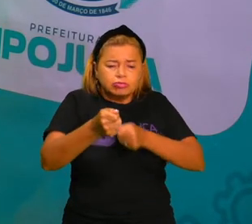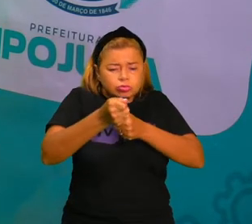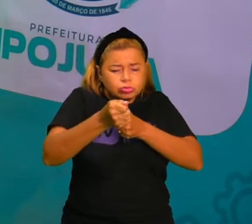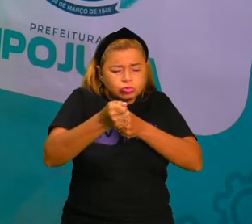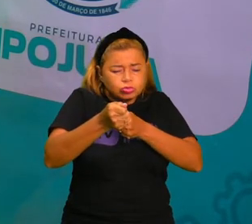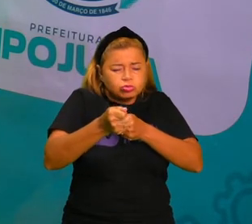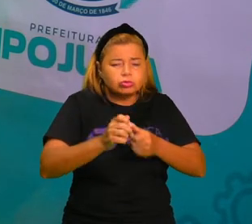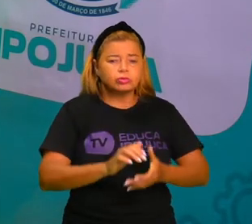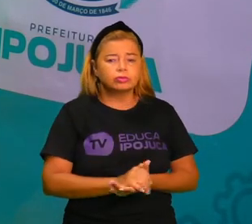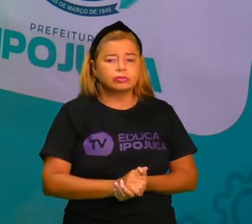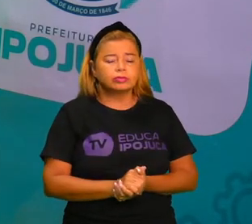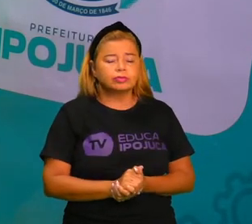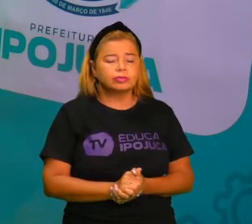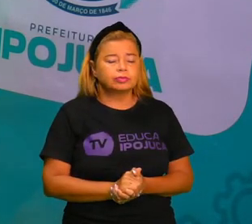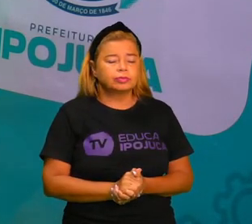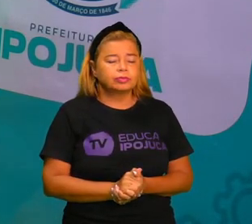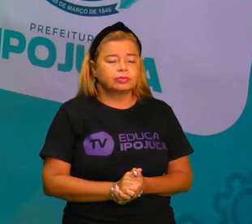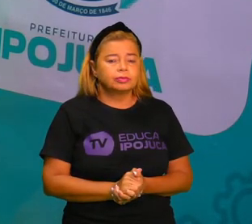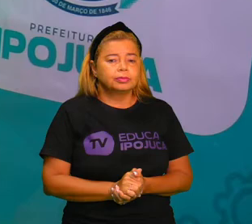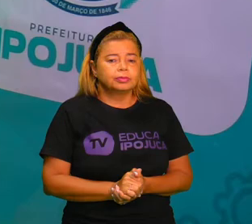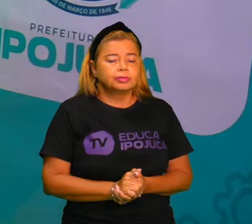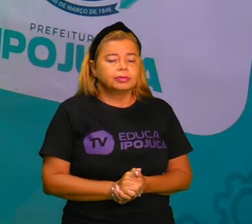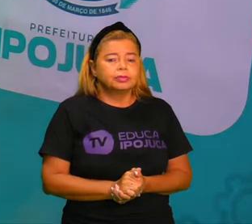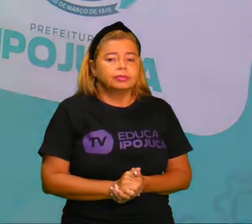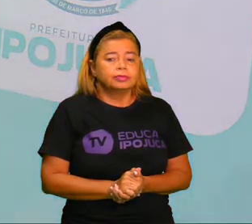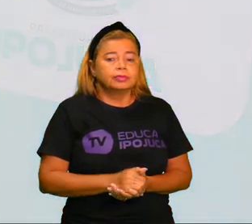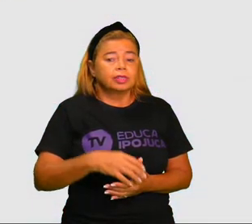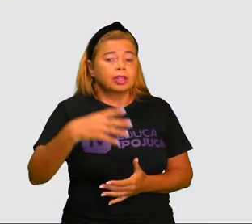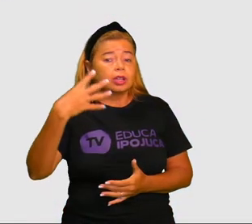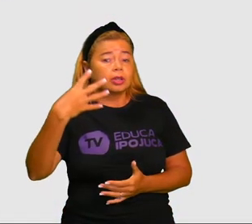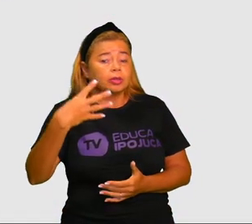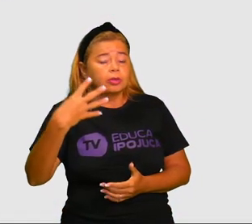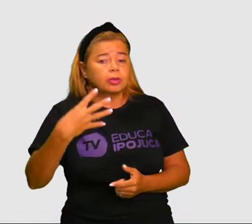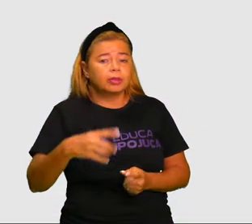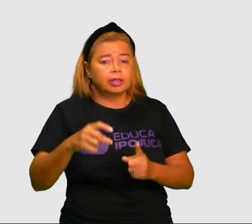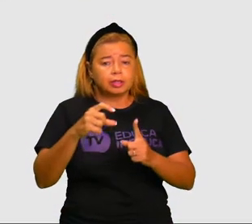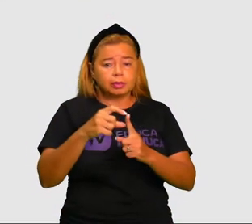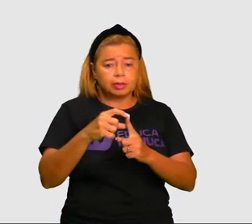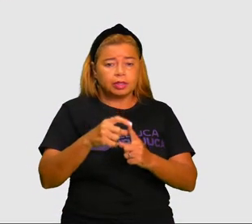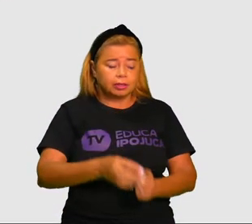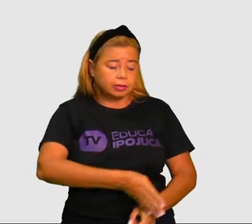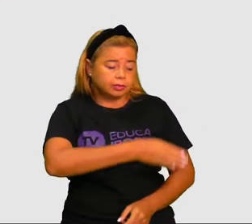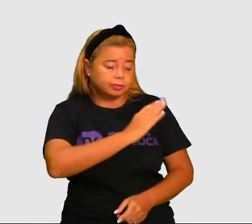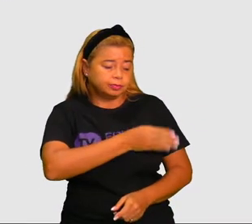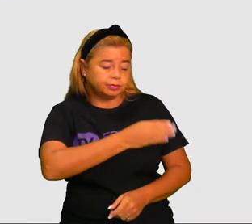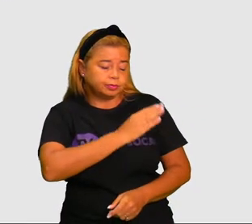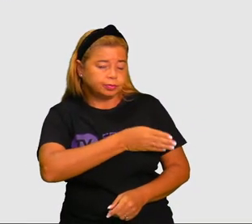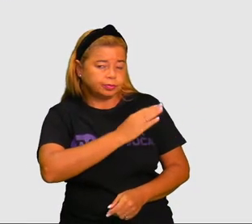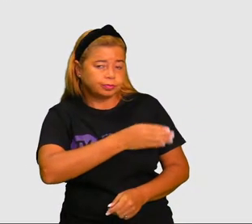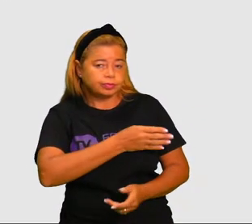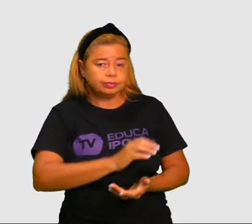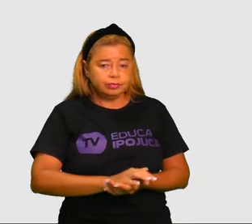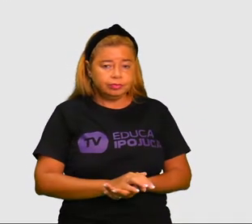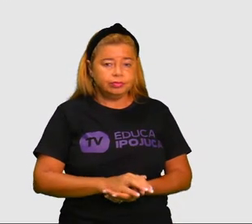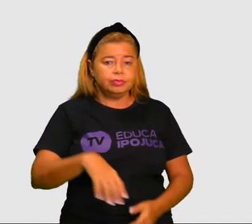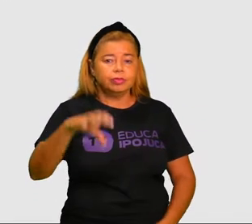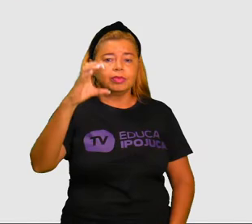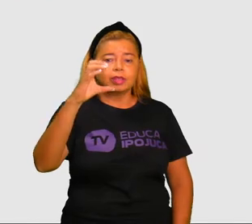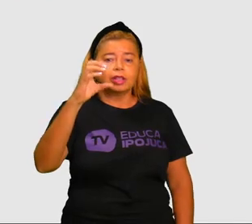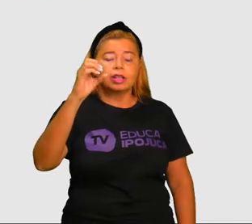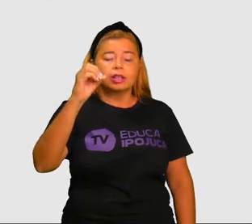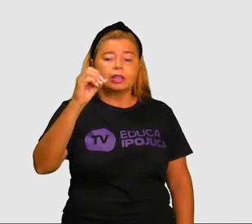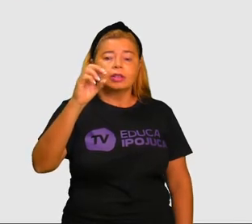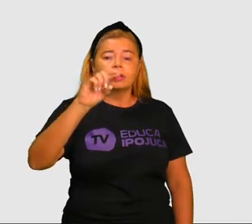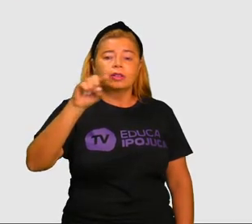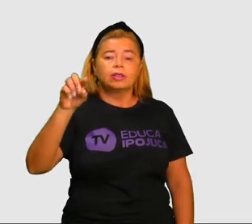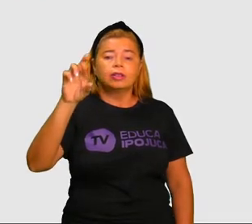FURADEIRA. Aí, vamos para a quarta. CORAÇÃO. CORAÇÃO. Quantas vezes